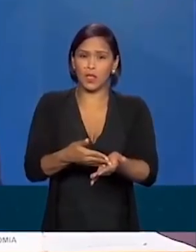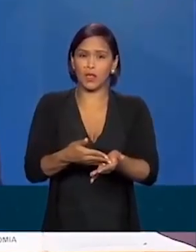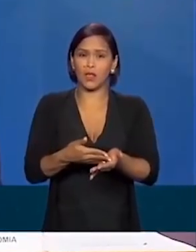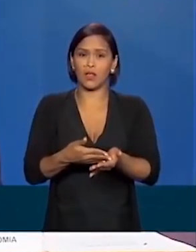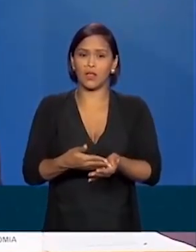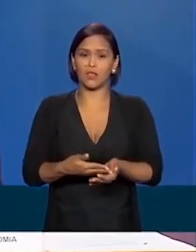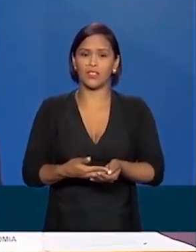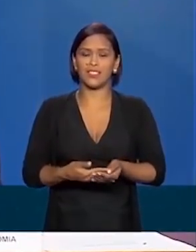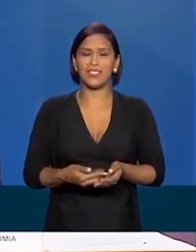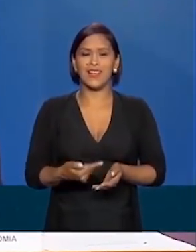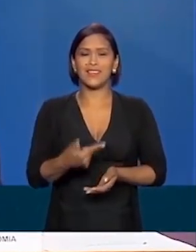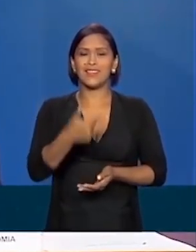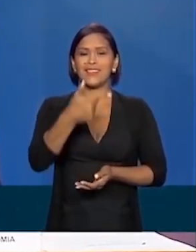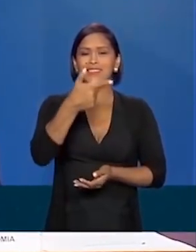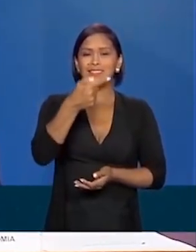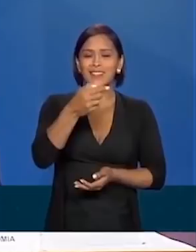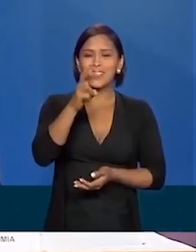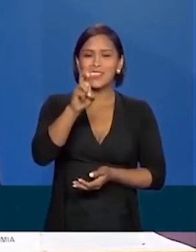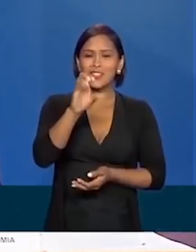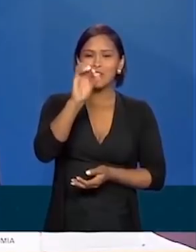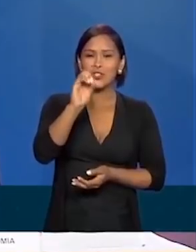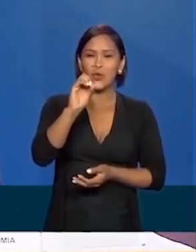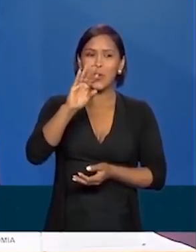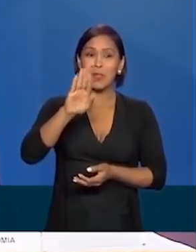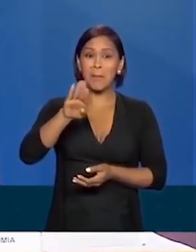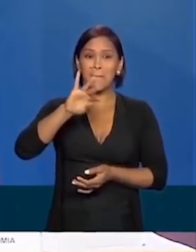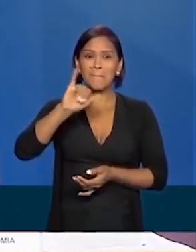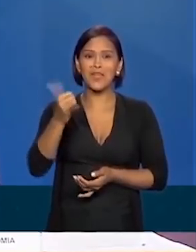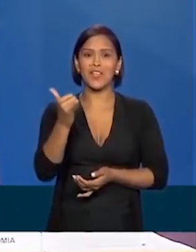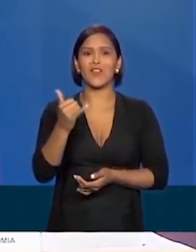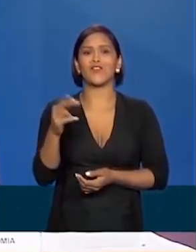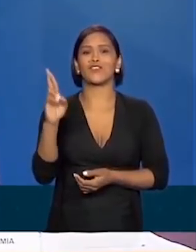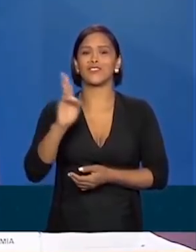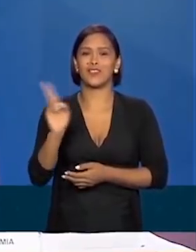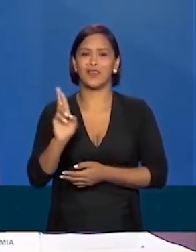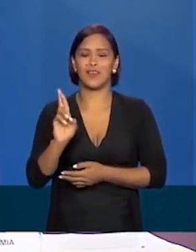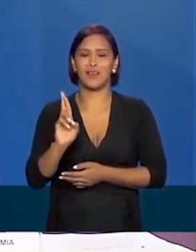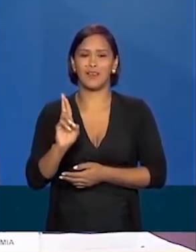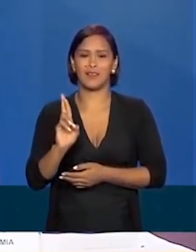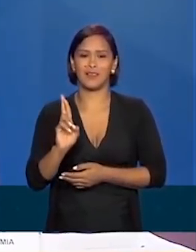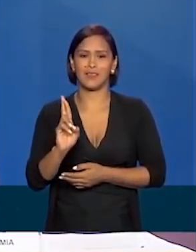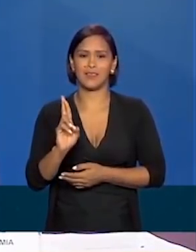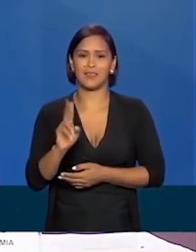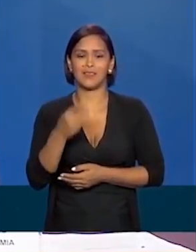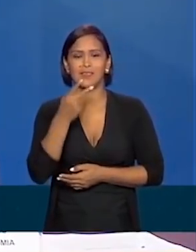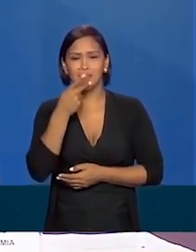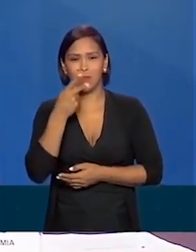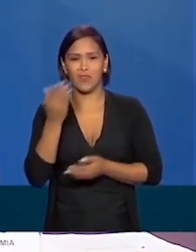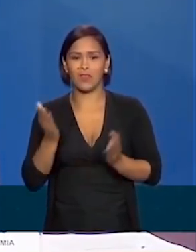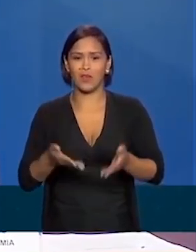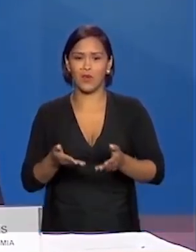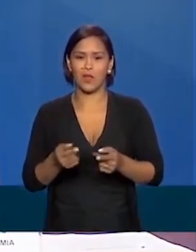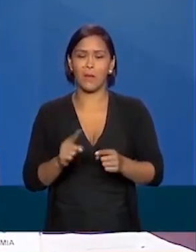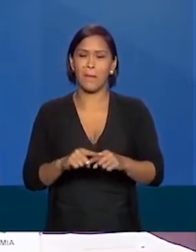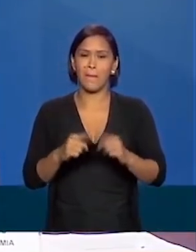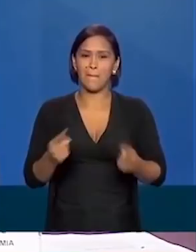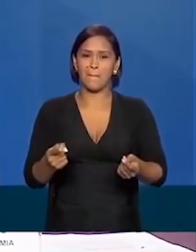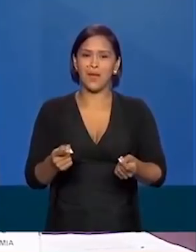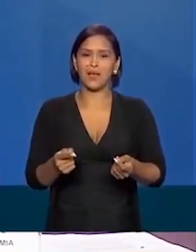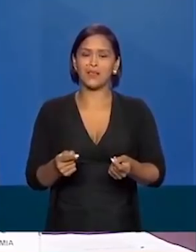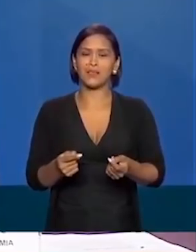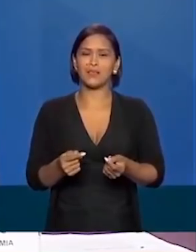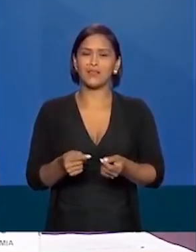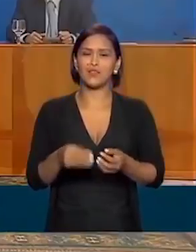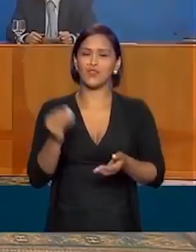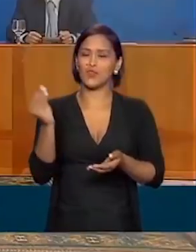750 bilhões de reais. Bilhões? Agora, se você disser de sustentação dos mais frágeis, estamos falando aí de 150, quase